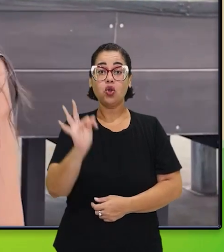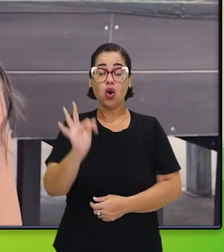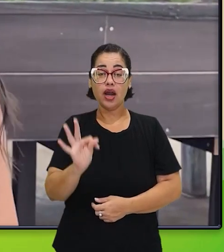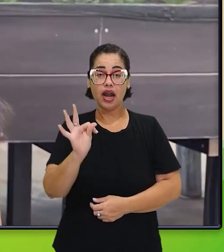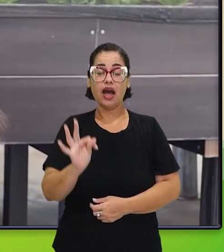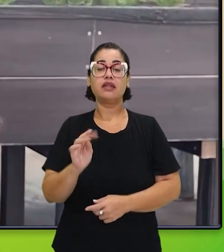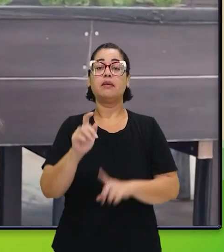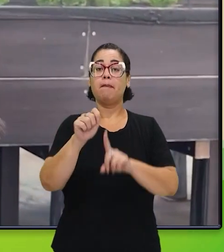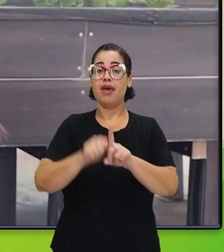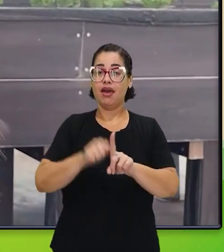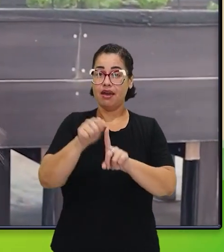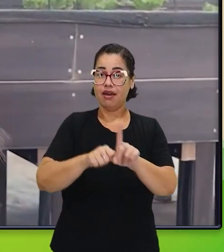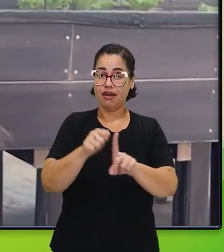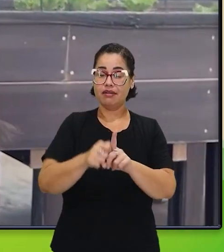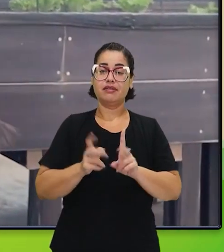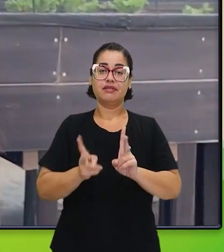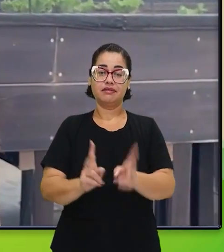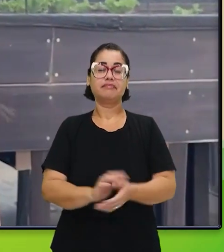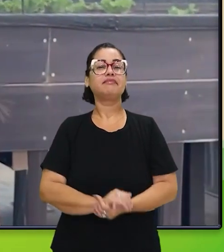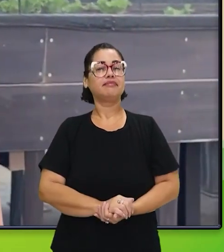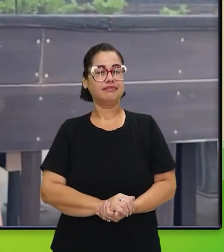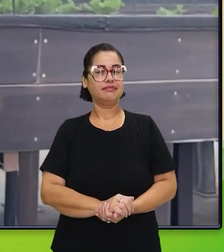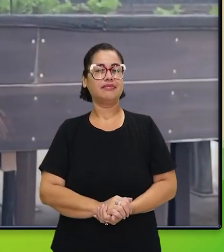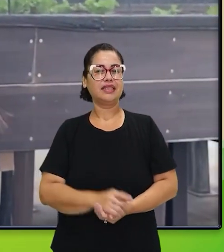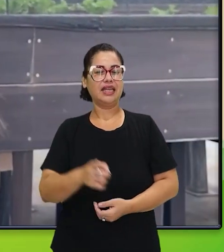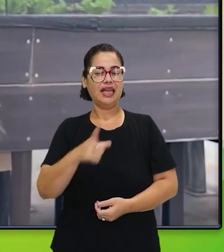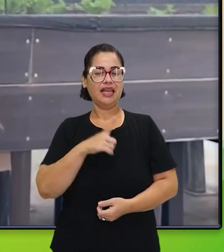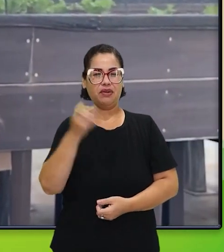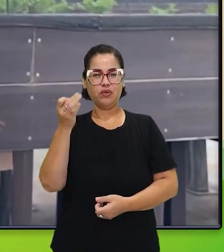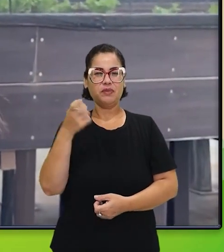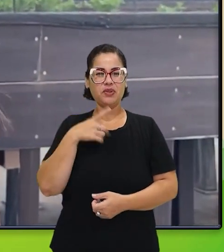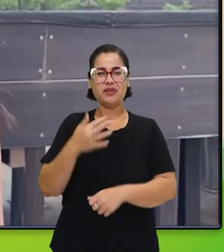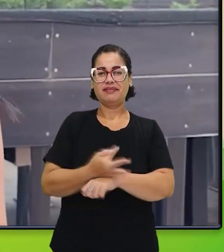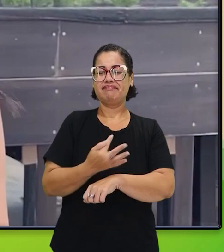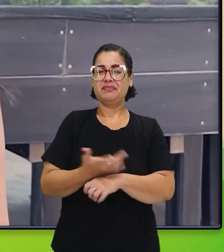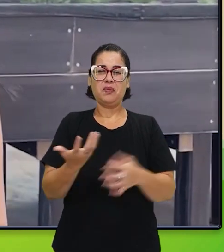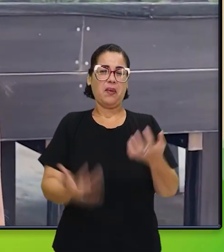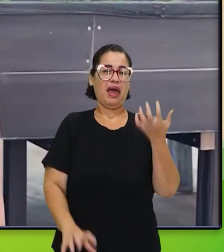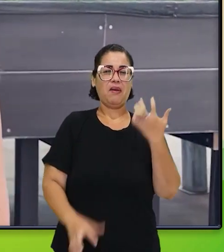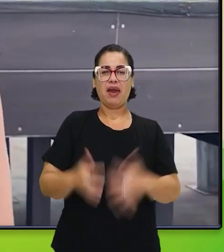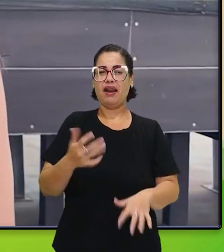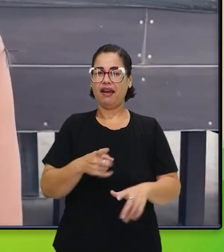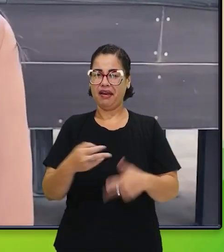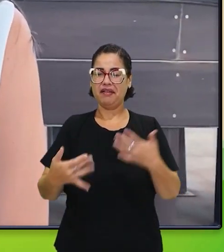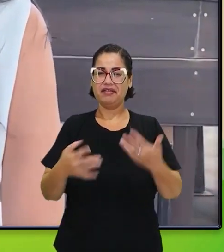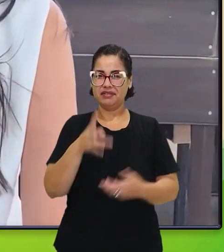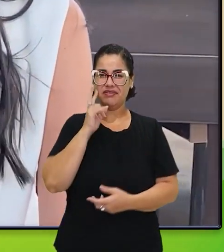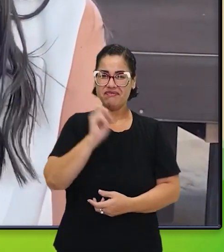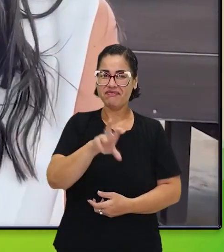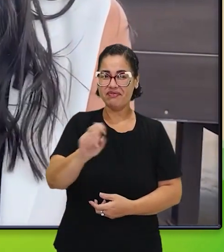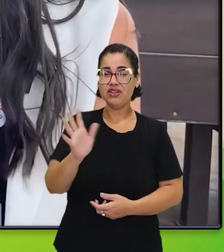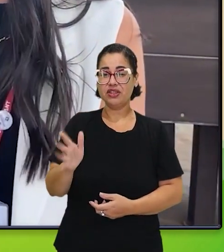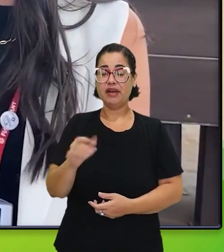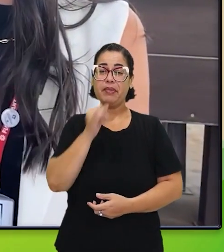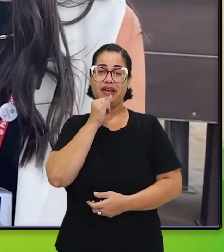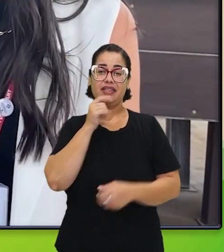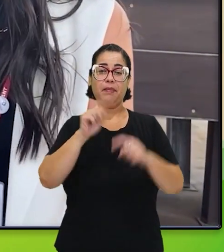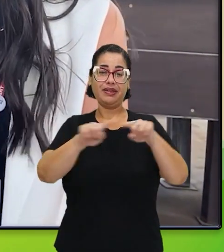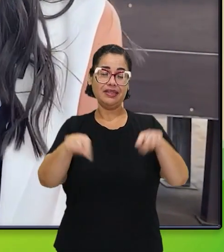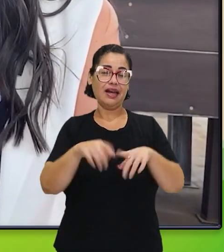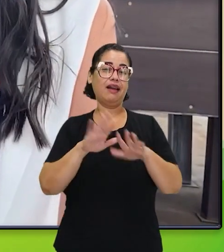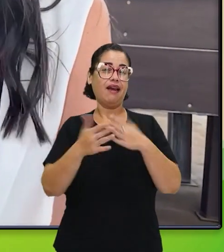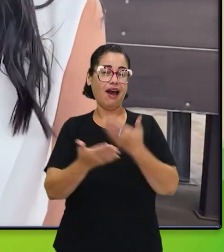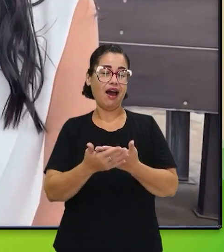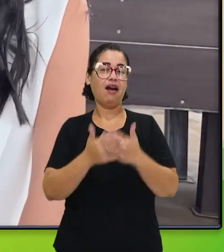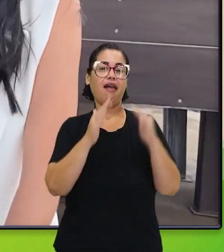sanitário. É uma média de 4 toneladas por mês, assim, que a gente trata. Vocês encontram essa resistência? Porque, muitas